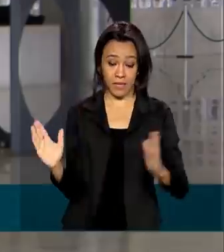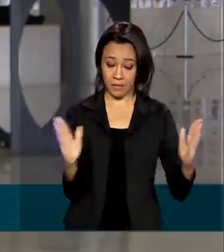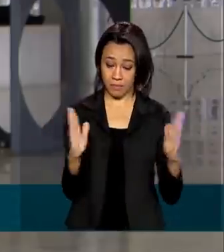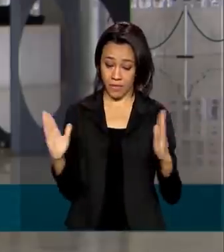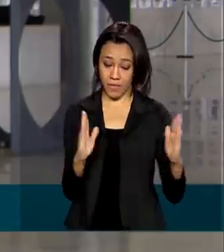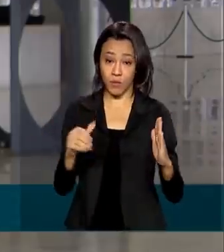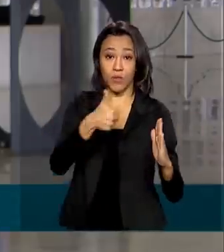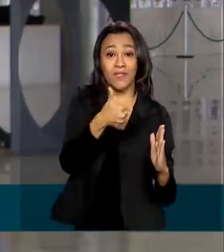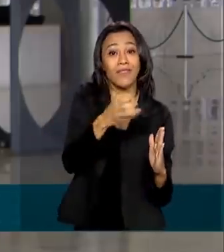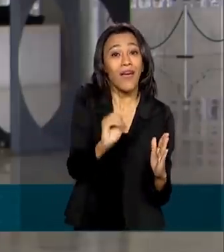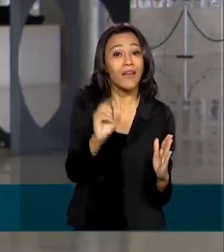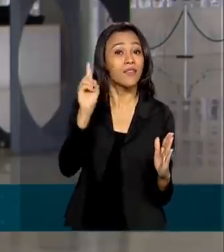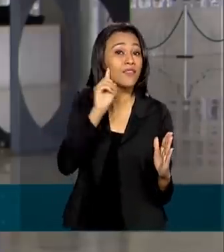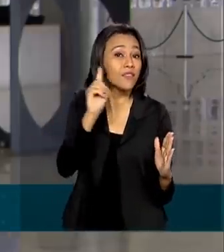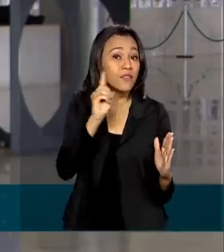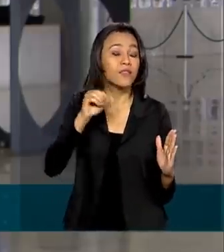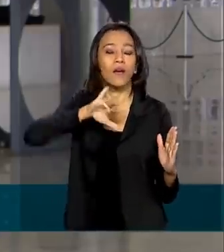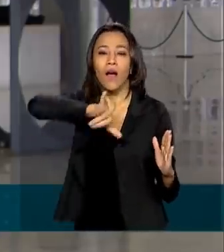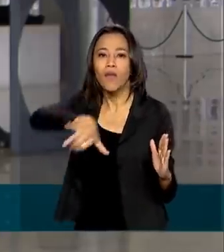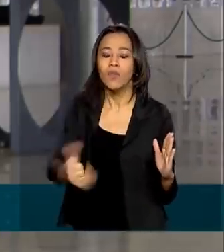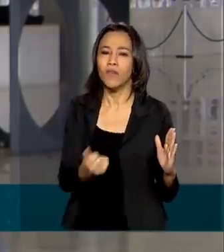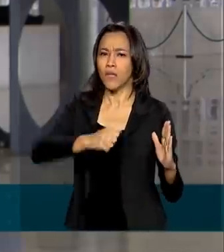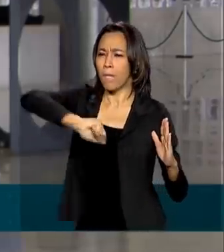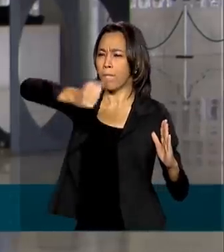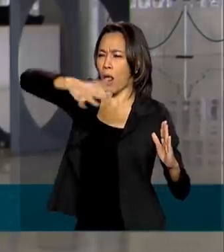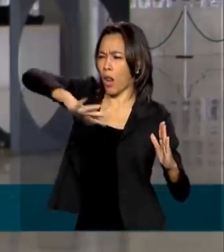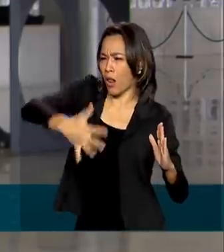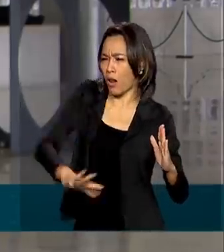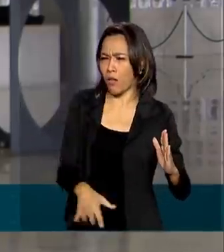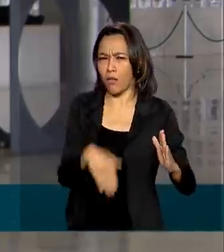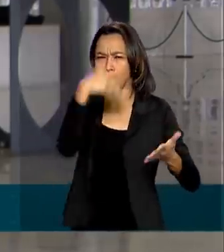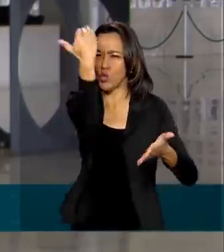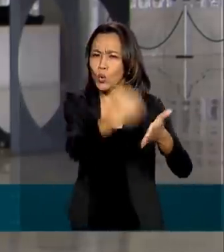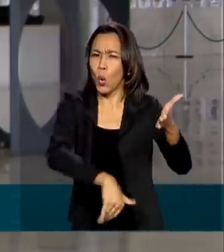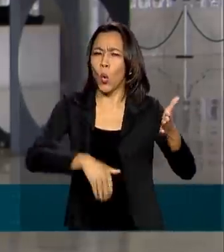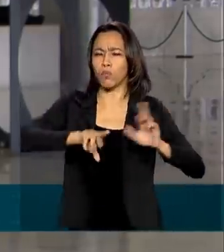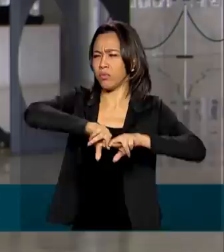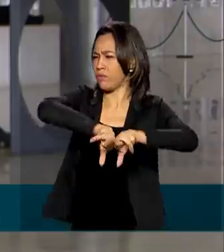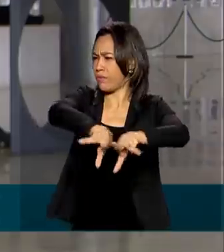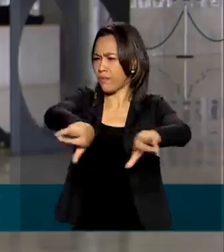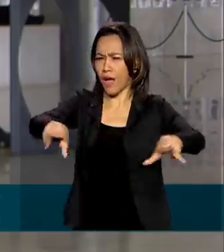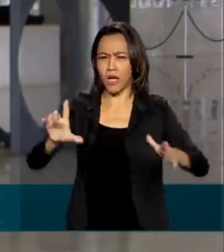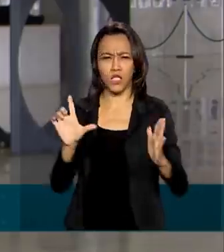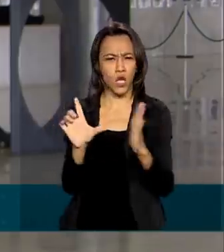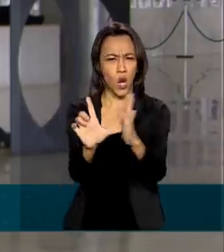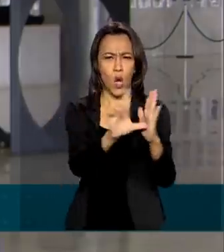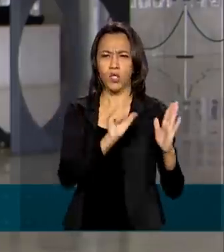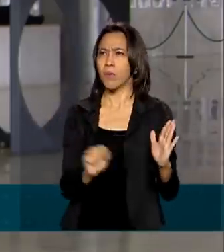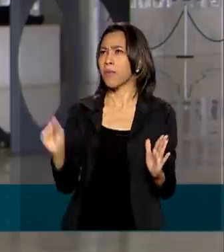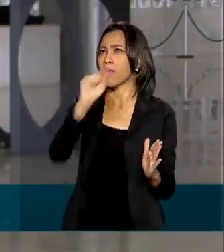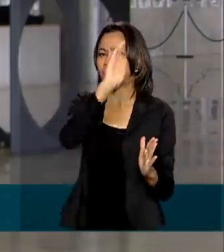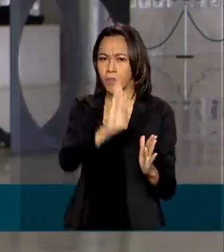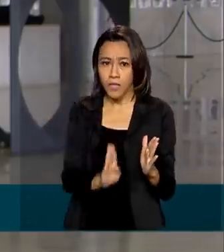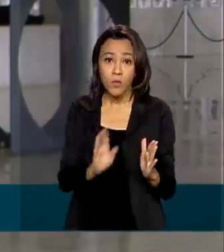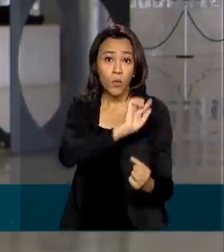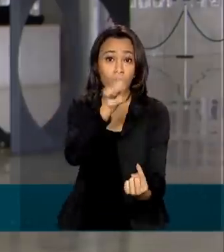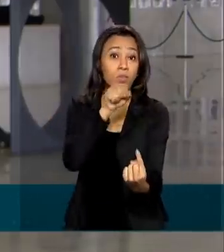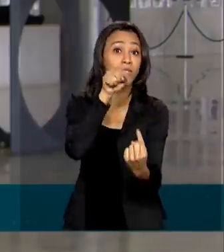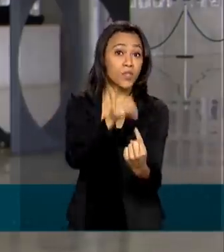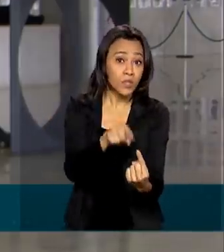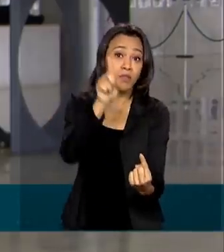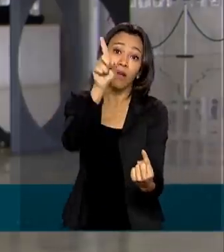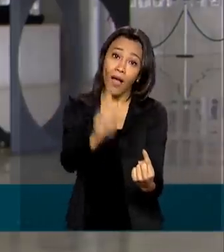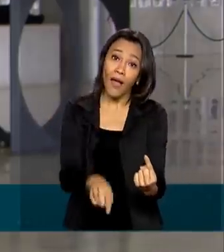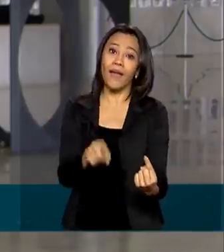população vai poder aproveitar descontos imperdíveis em milhares de lojas espalhadas pelo Brasil. A ideia é superar os